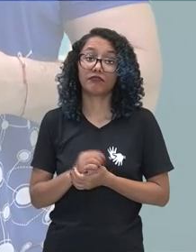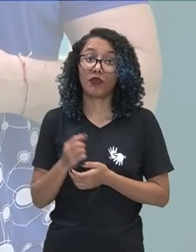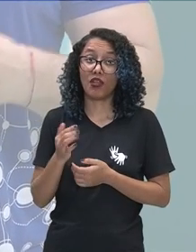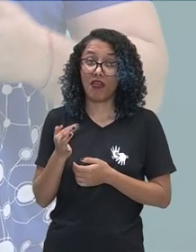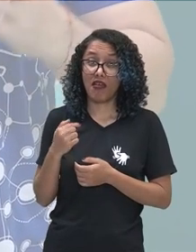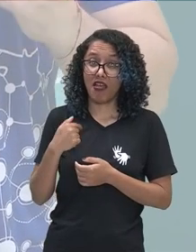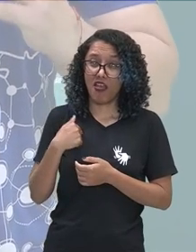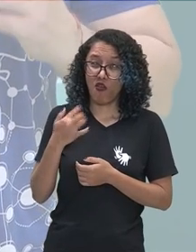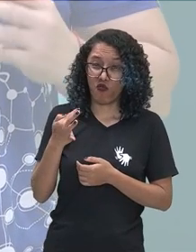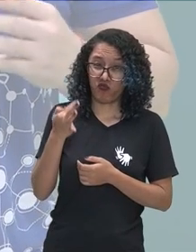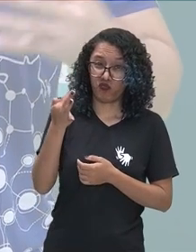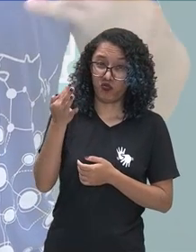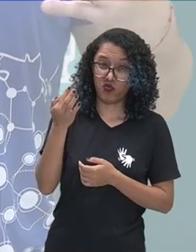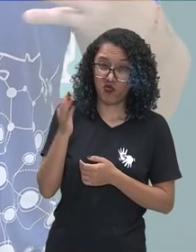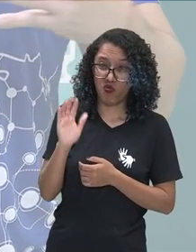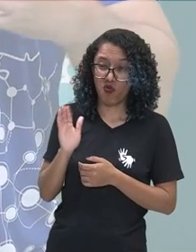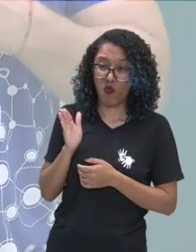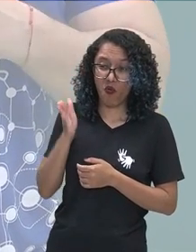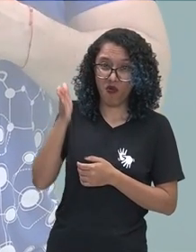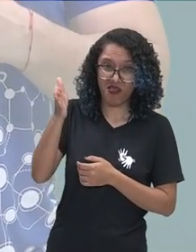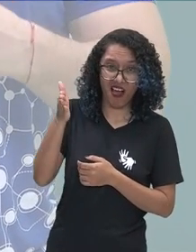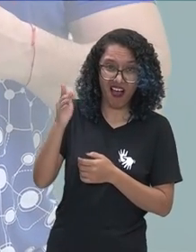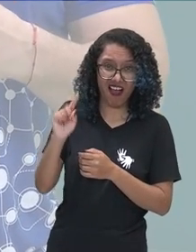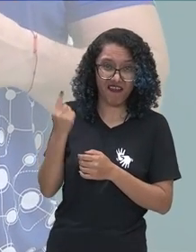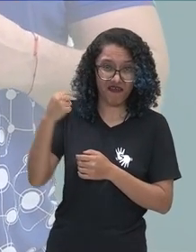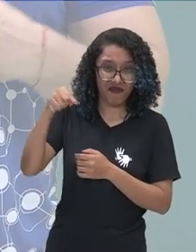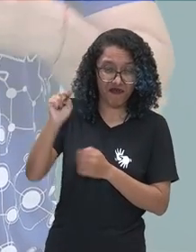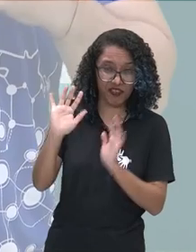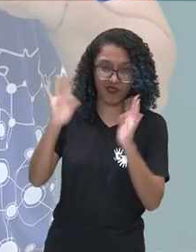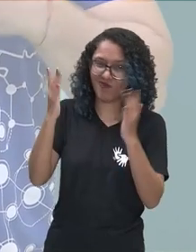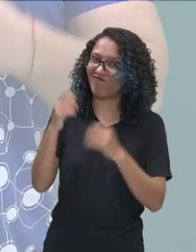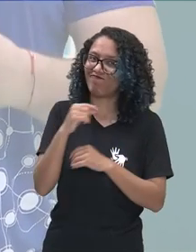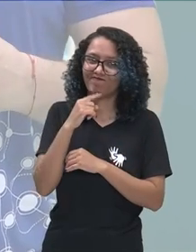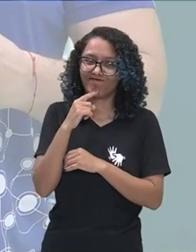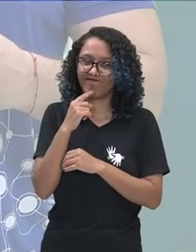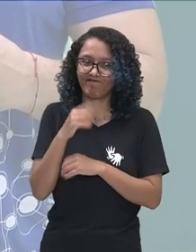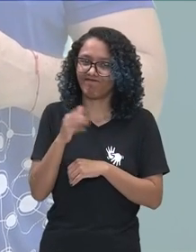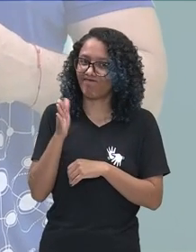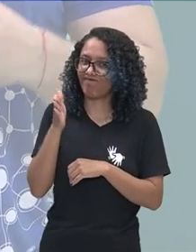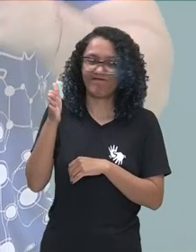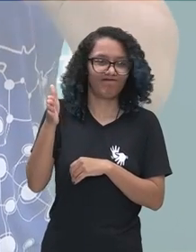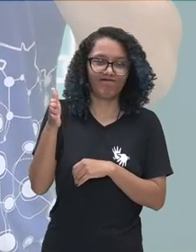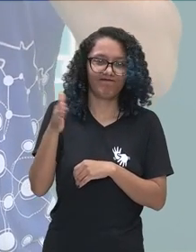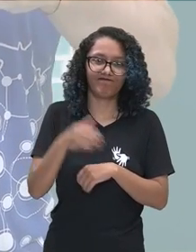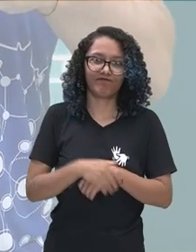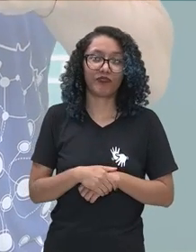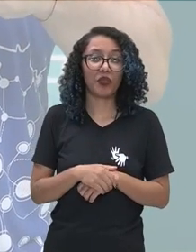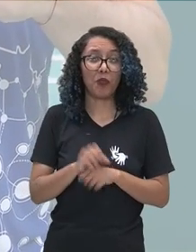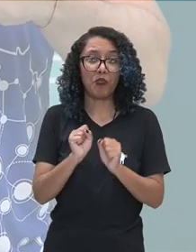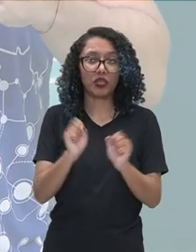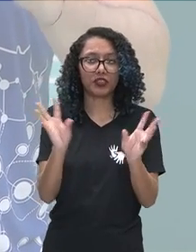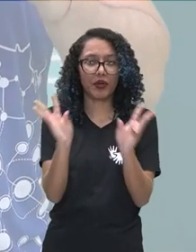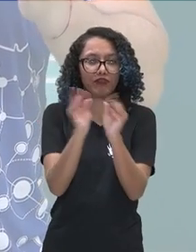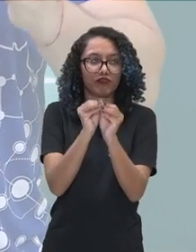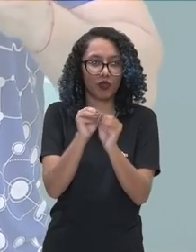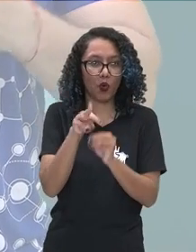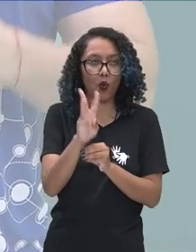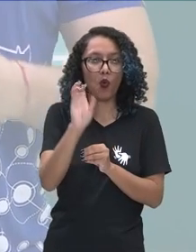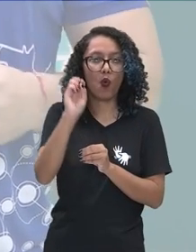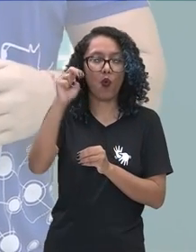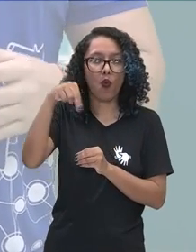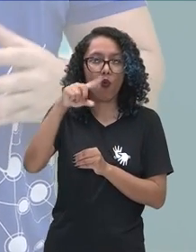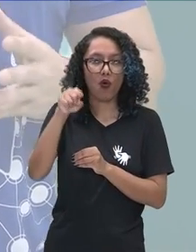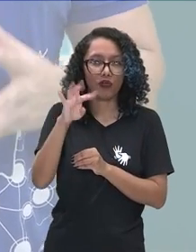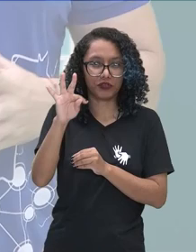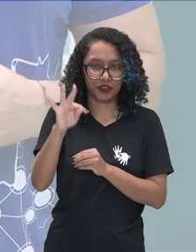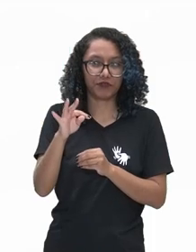o festival. Will not, ele pode contrair e virar won't. Beleza? Captaram a